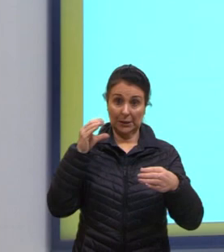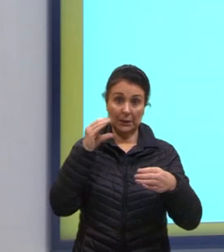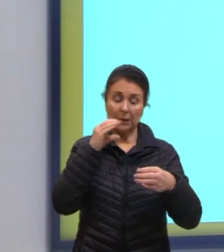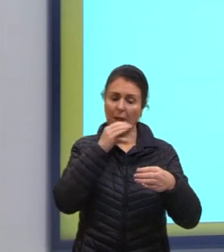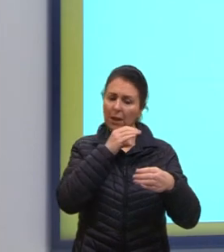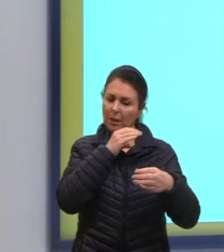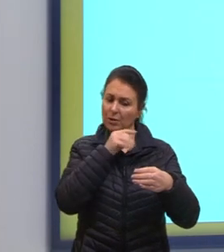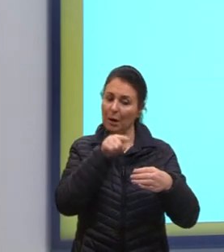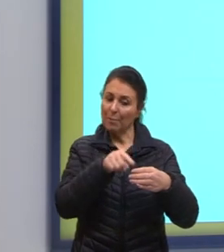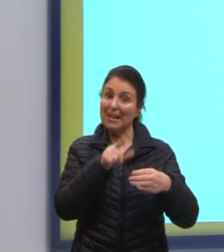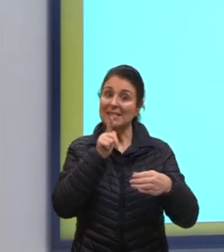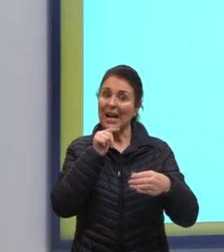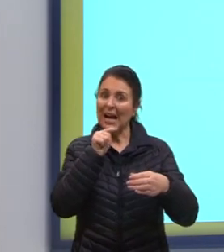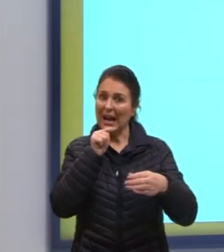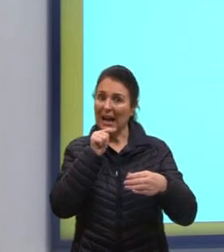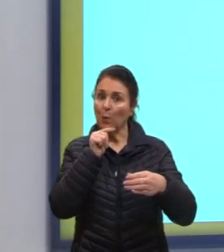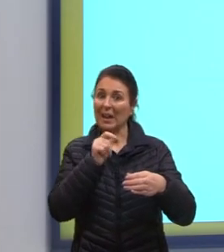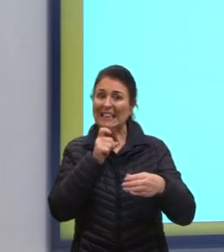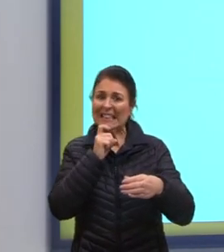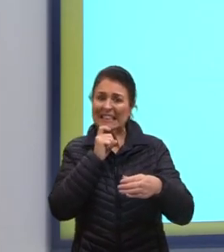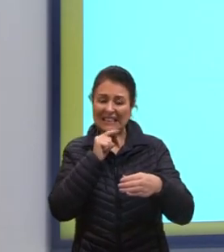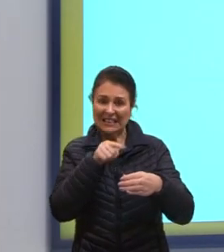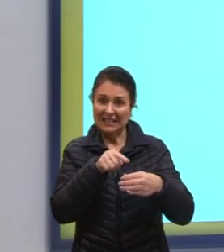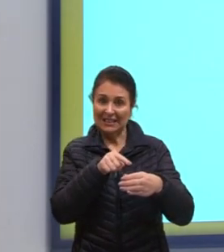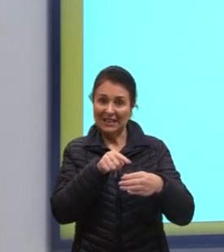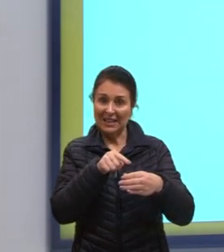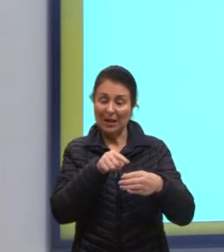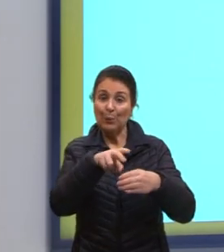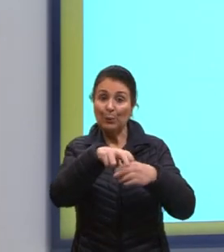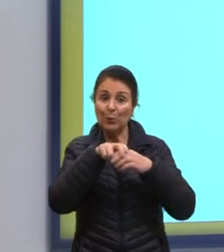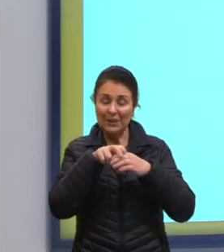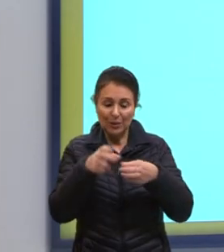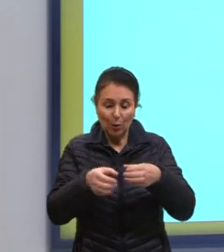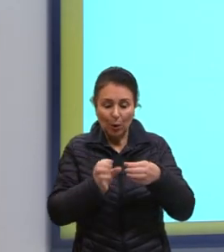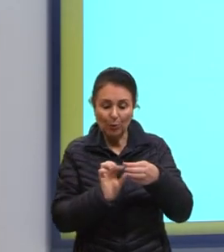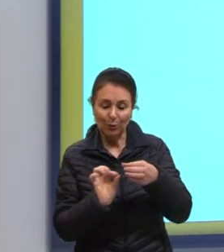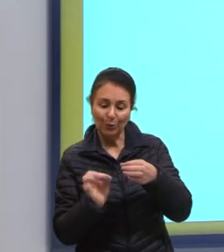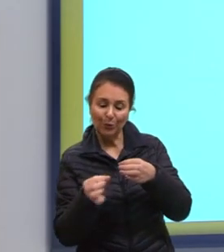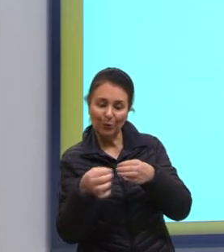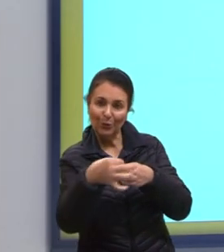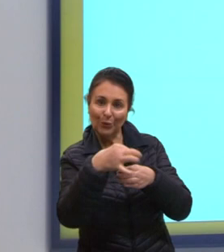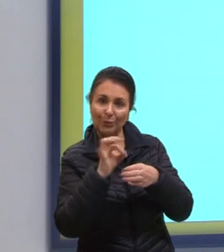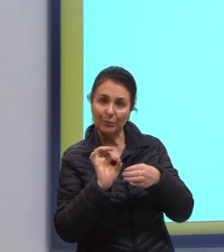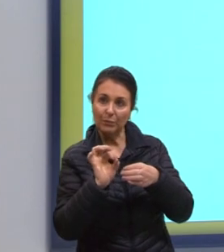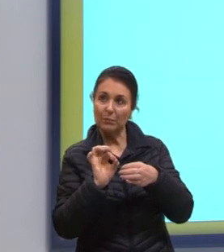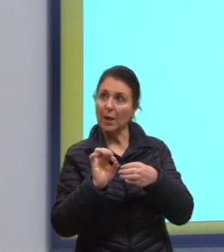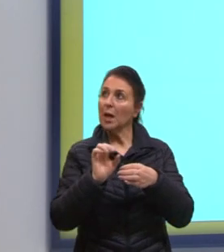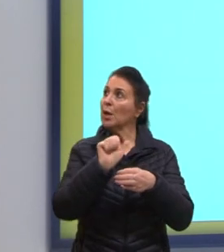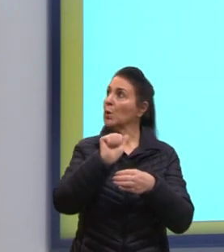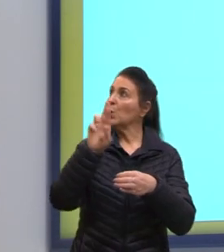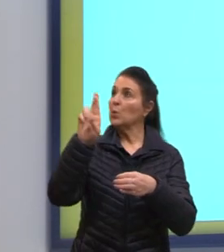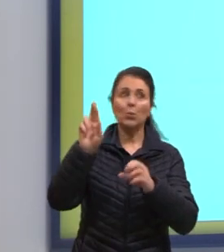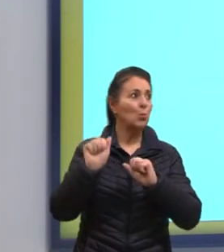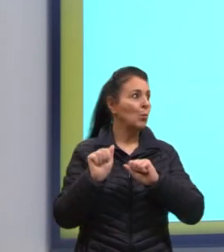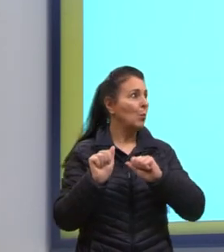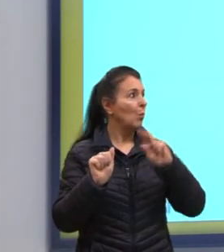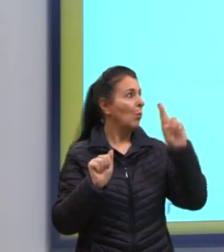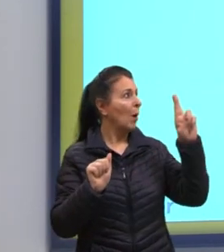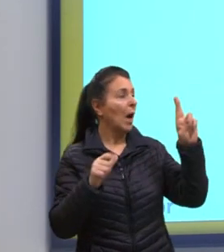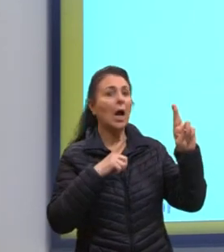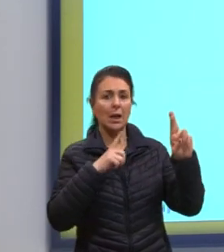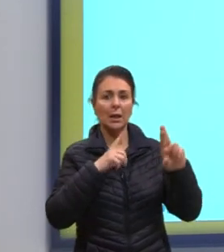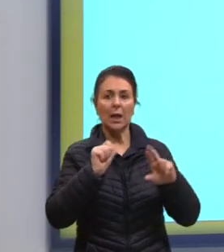né? Vamos pensar que ele está mais quente. E no ar, existe água, Então, ela vai começar, essas